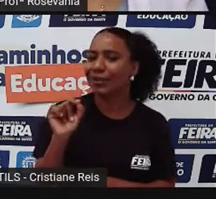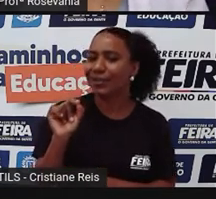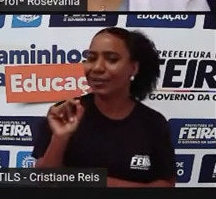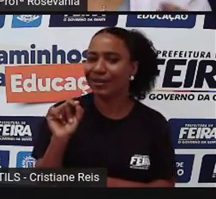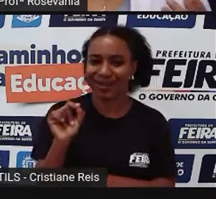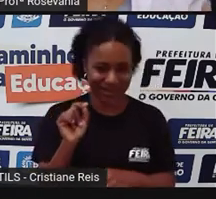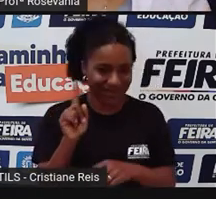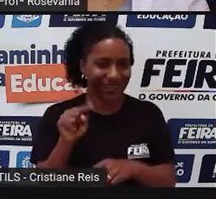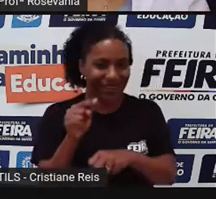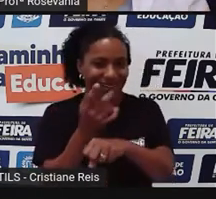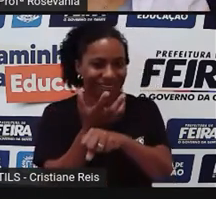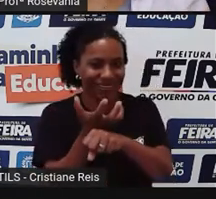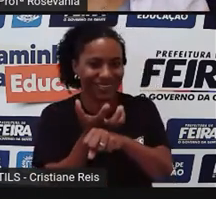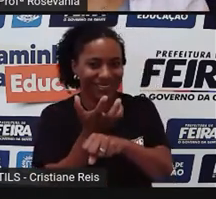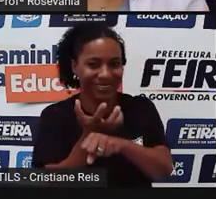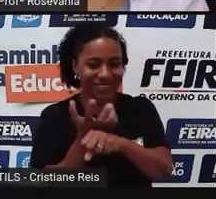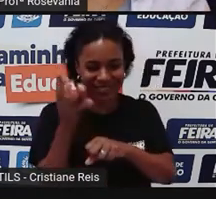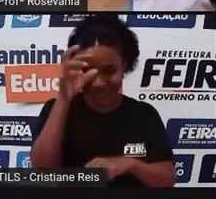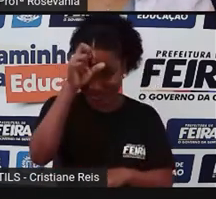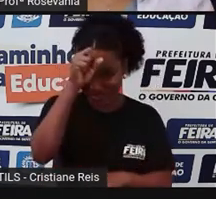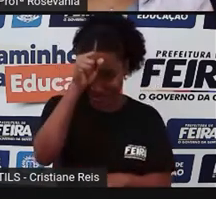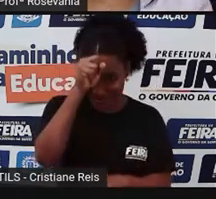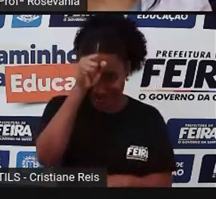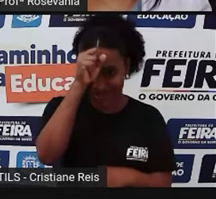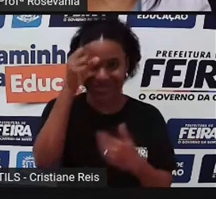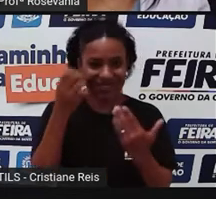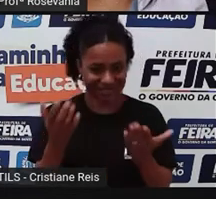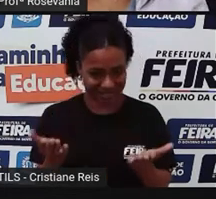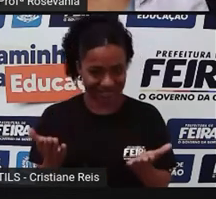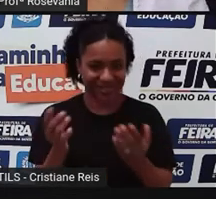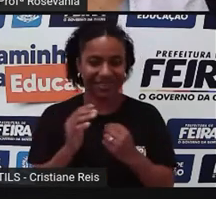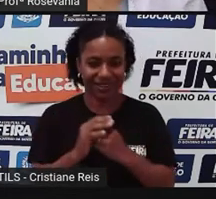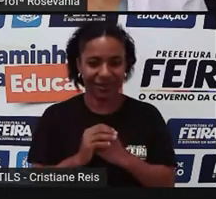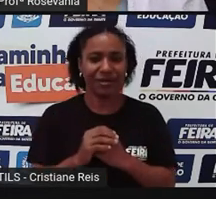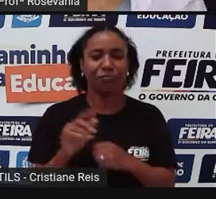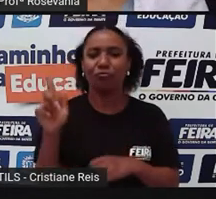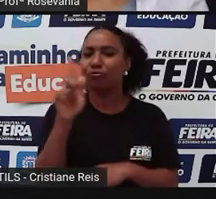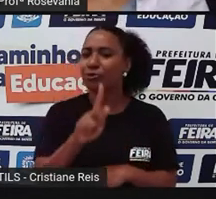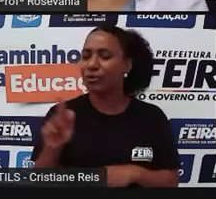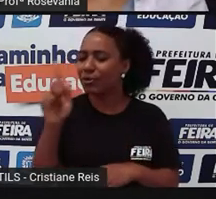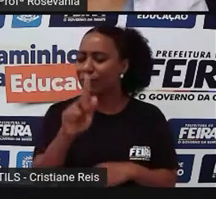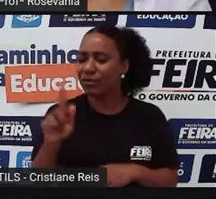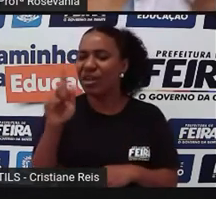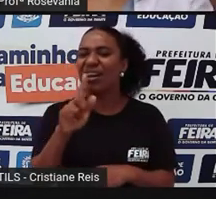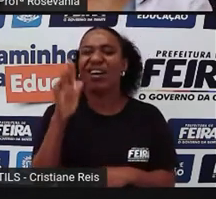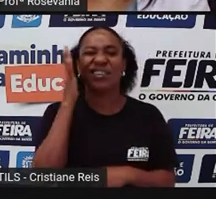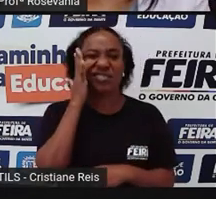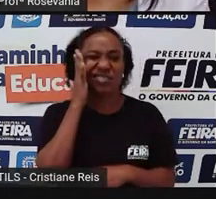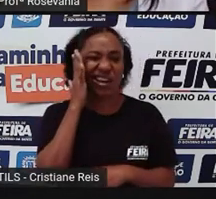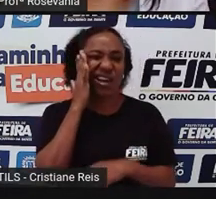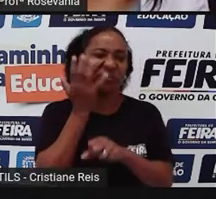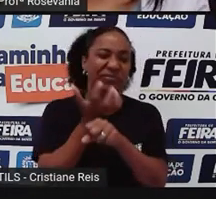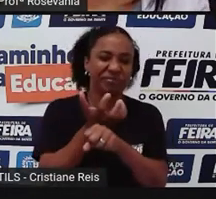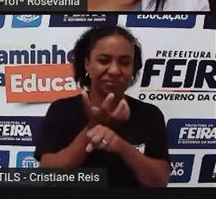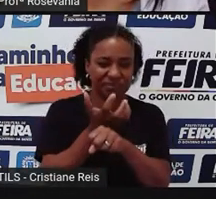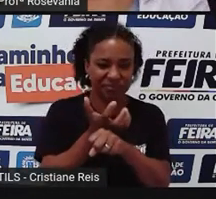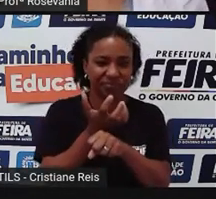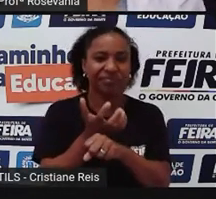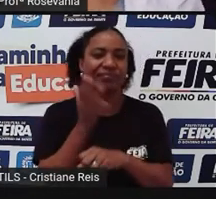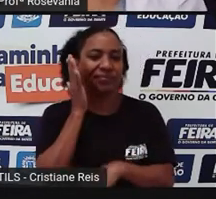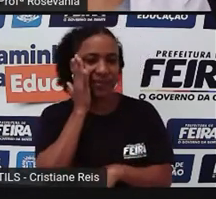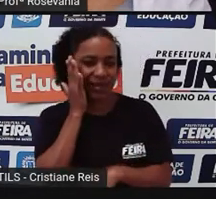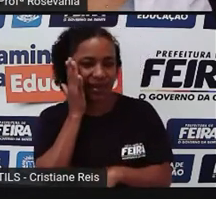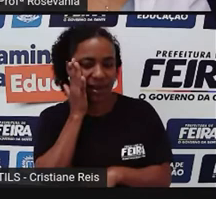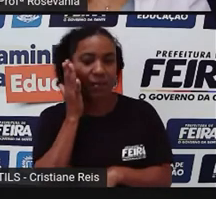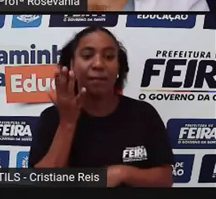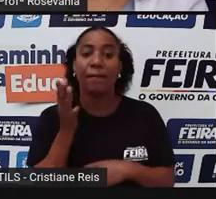vocês desde o terceiro ano vêm tendo aula de geografia, creio que vocês já devem ter uma noção, mais ou menos, do que é que seja, mas a própria colocou o conceito